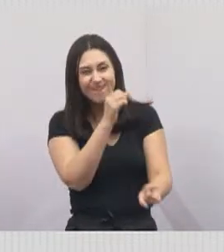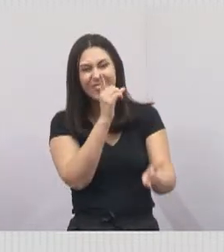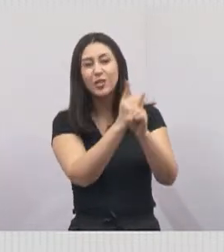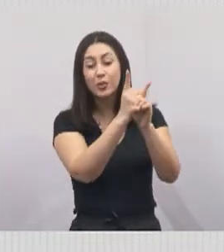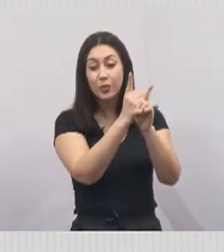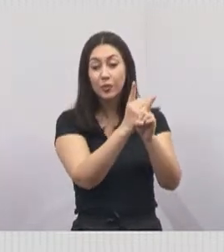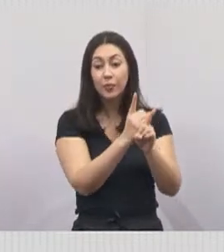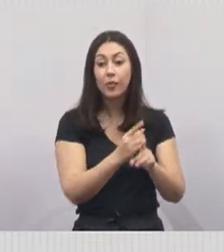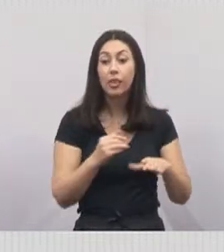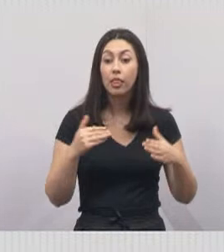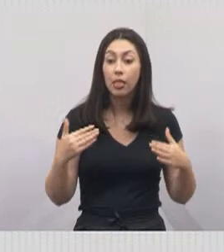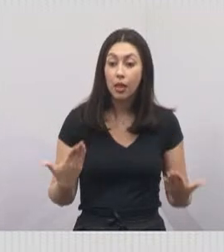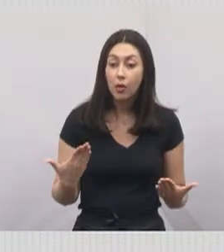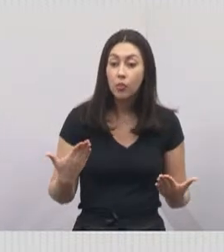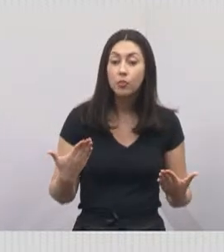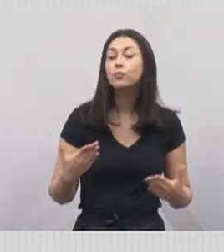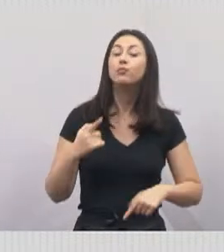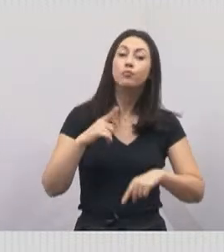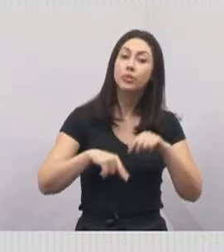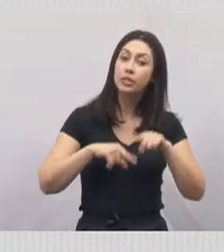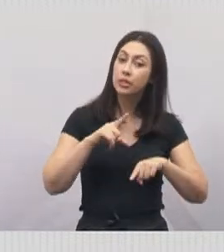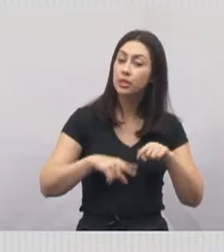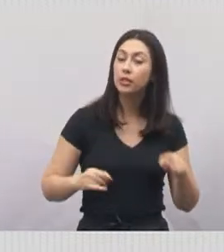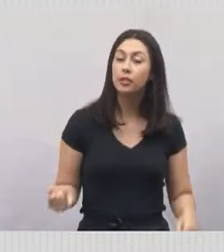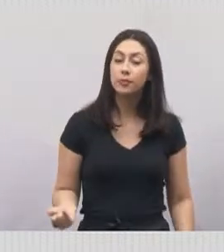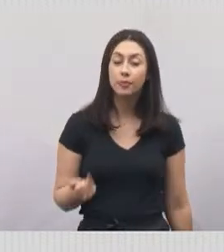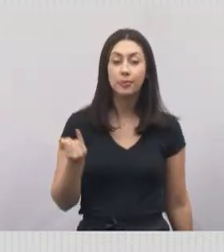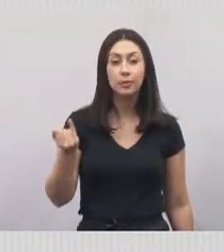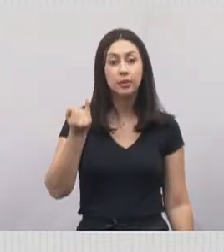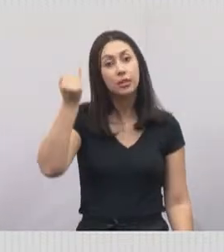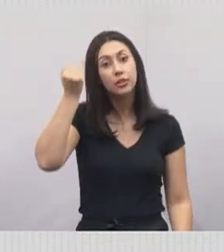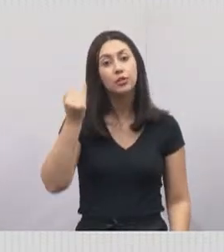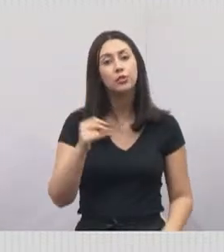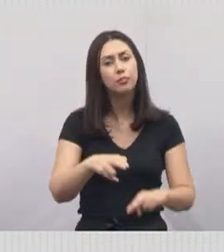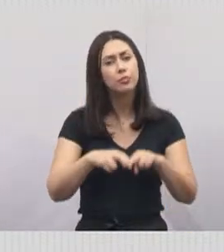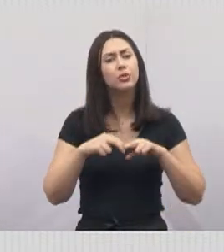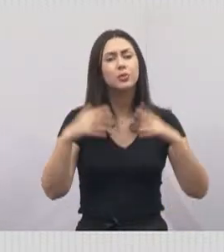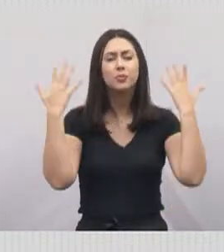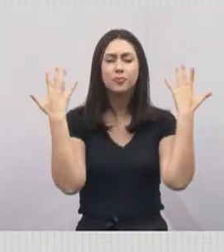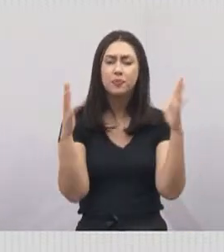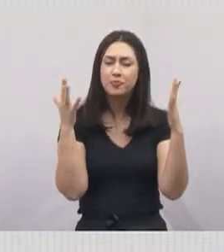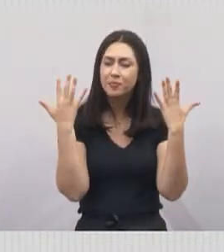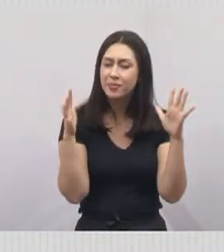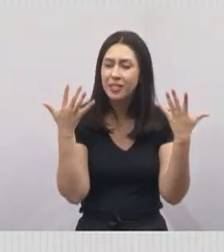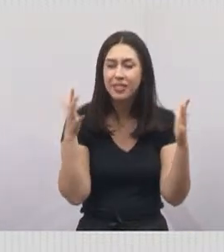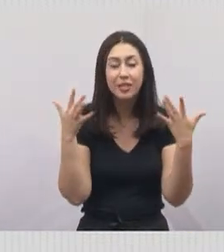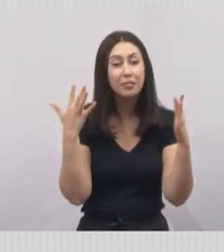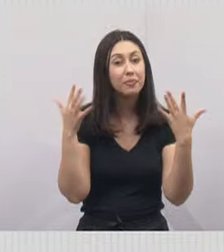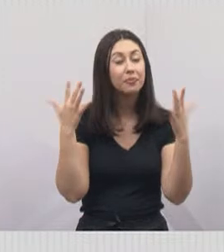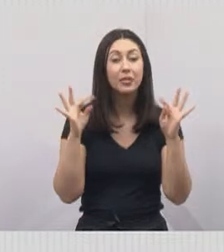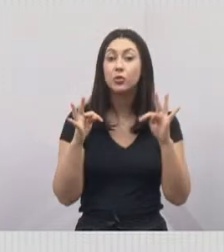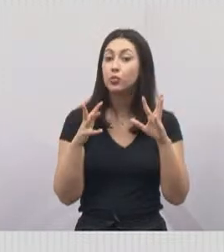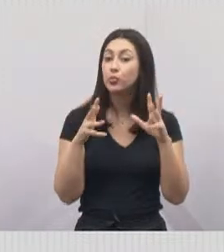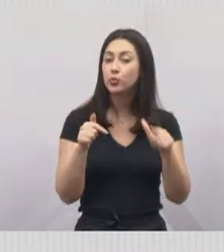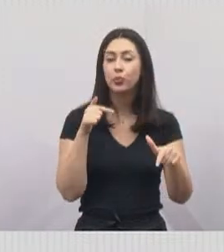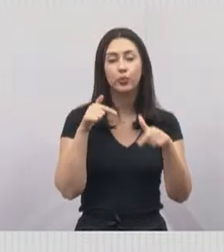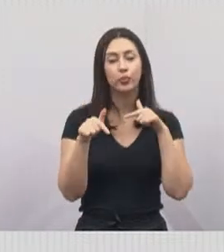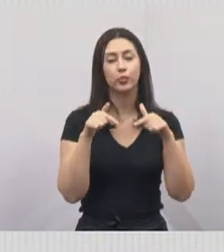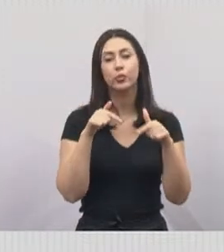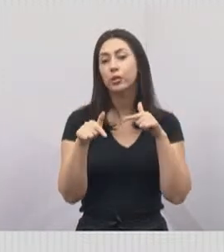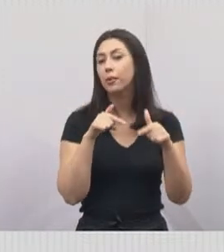Então, o COE é um instrumento muito importante. E parabéns a todos que trabalham no COE,